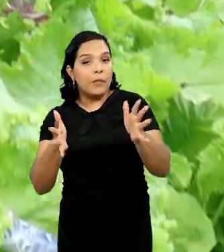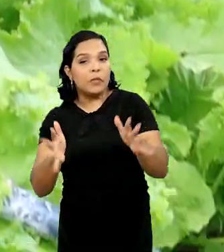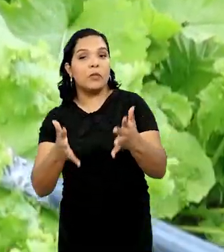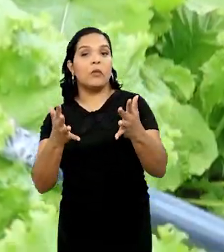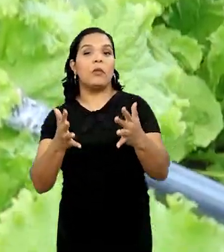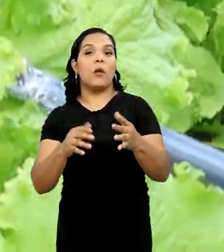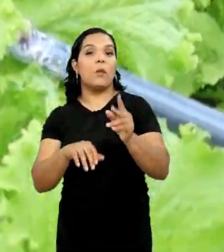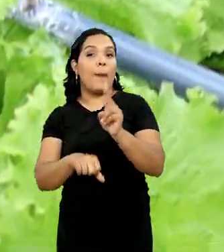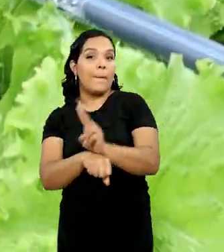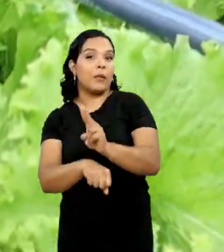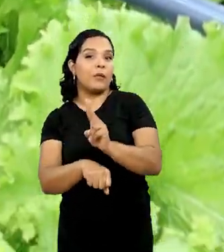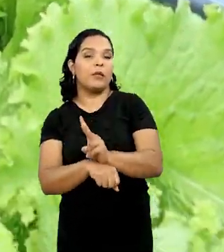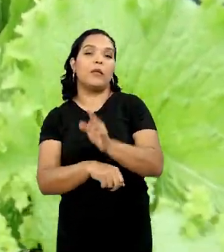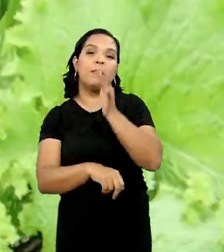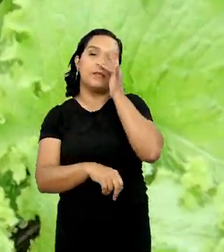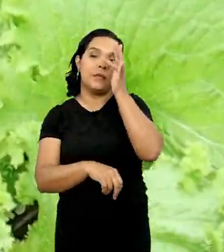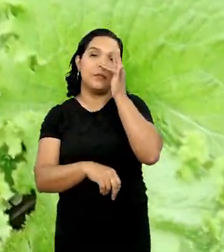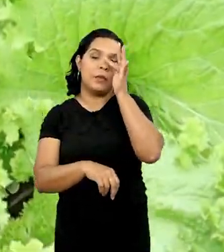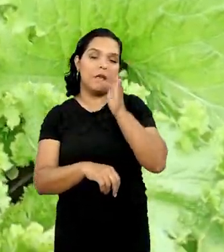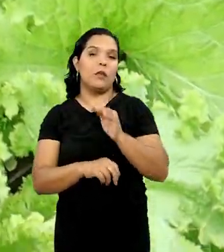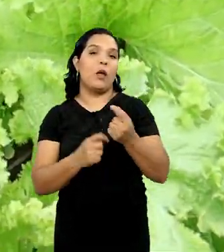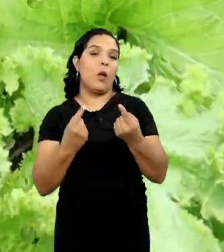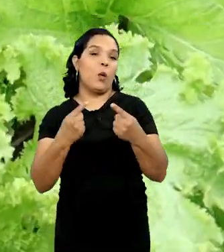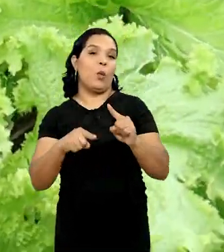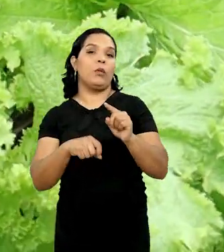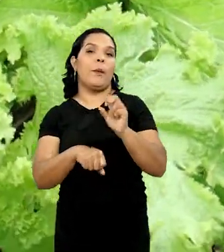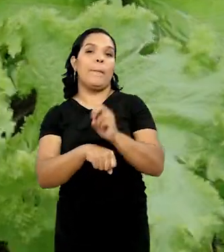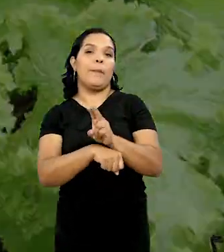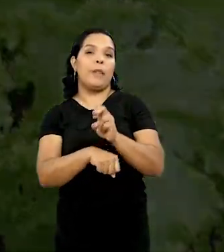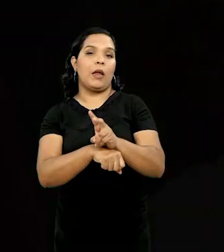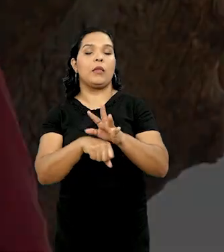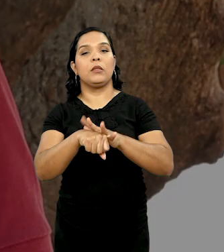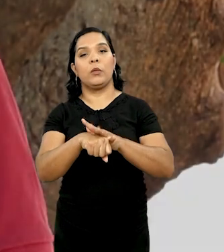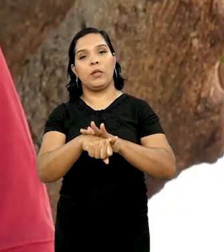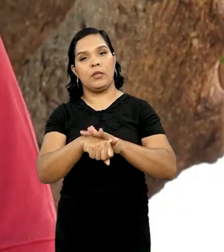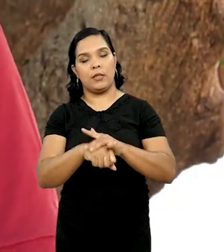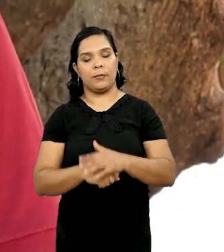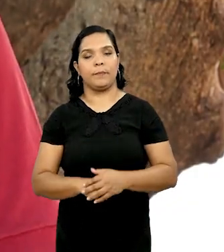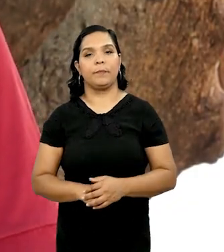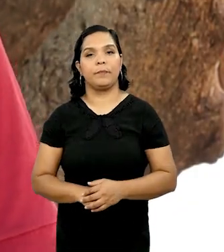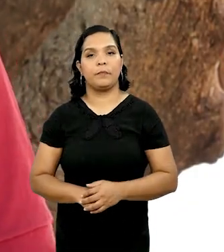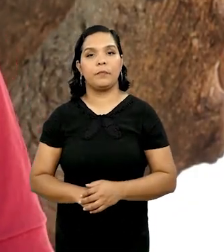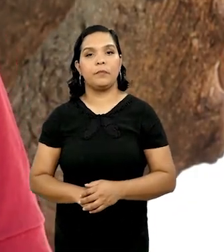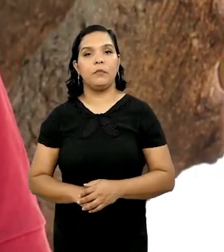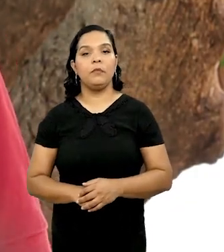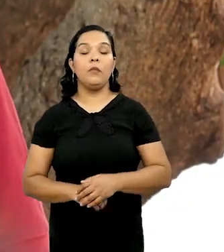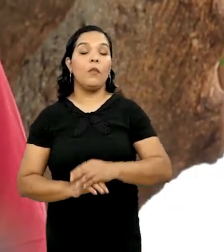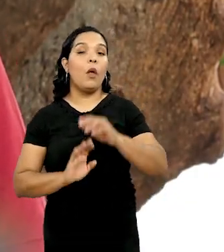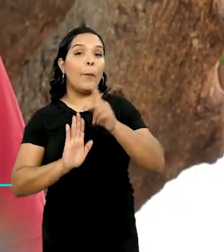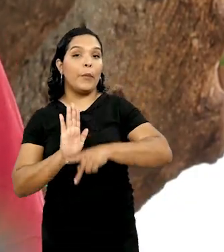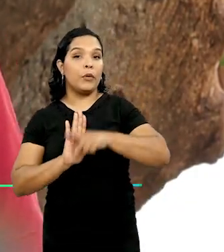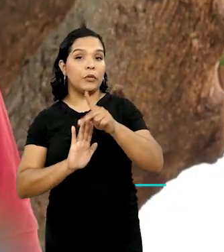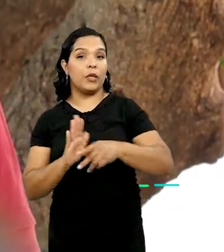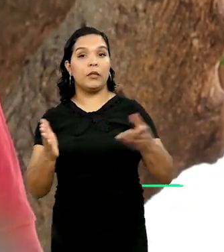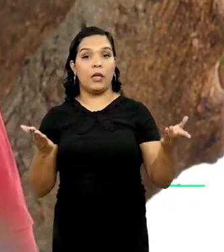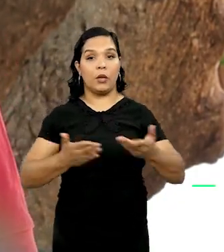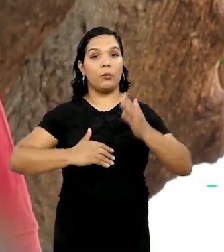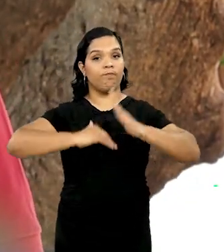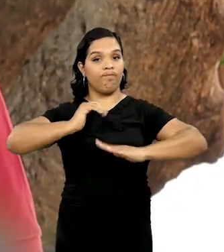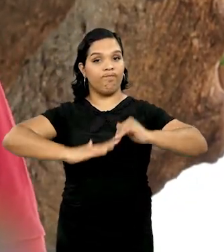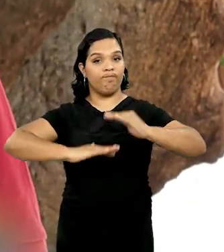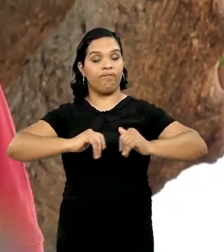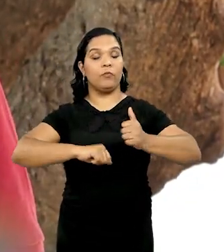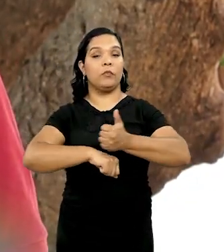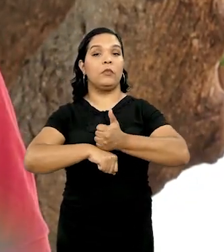uma proteção das plantas contra pragas e doenças. O projeto que a gente está praticando